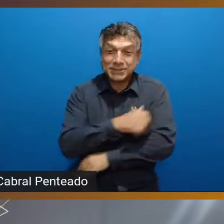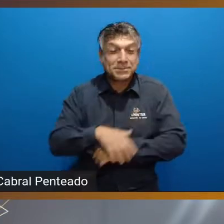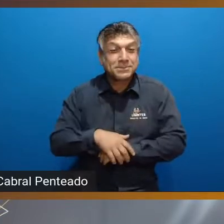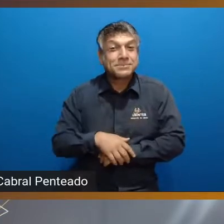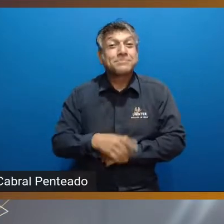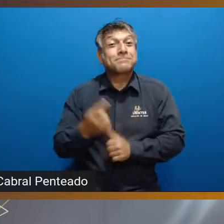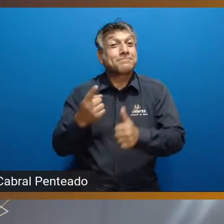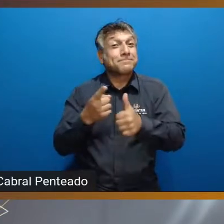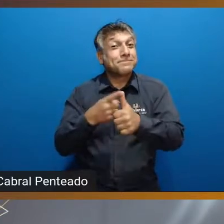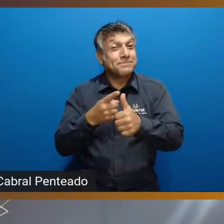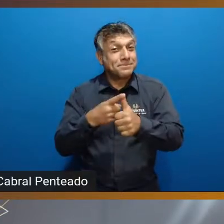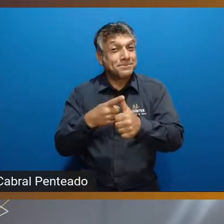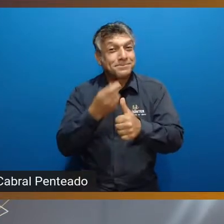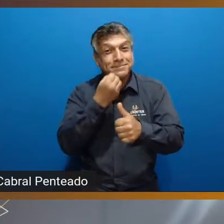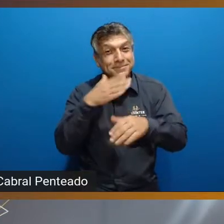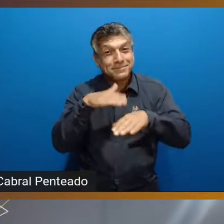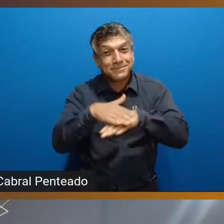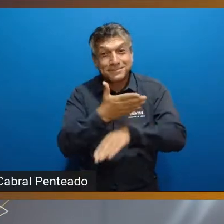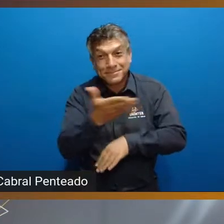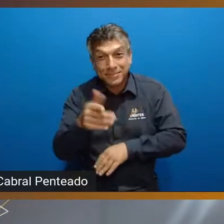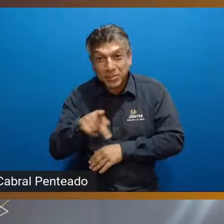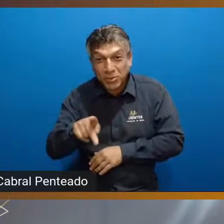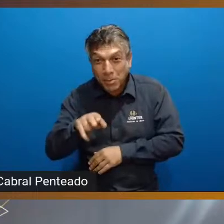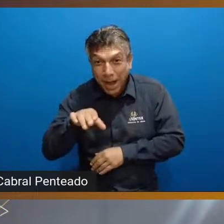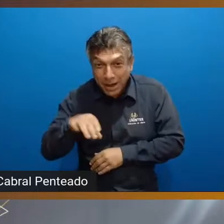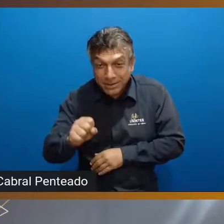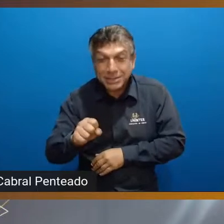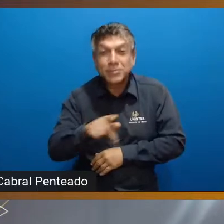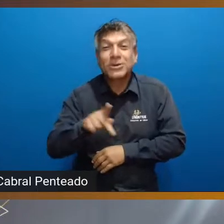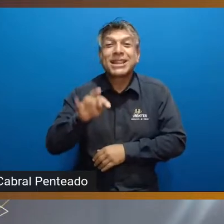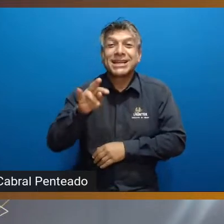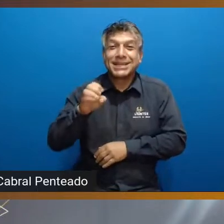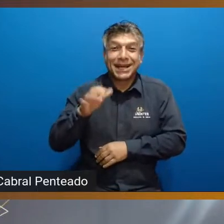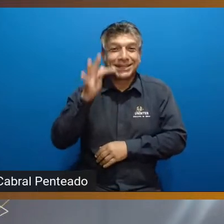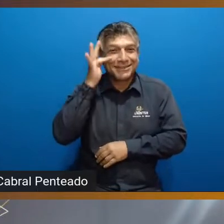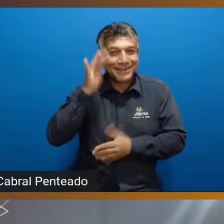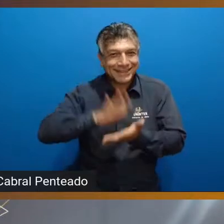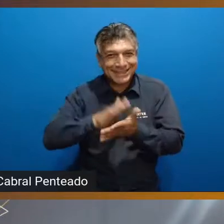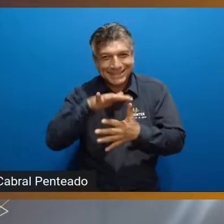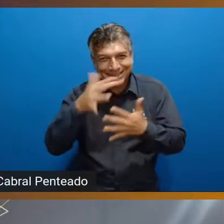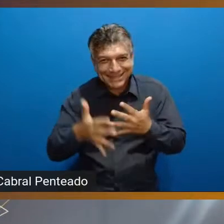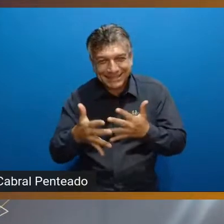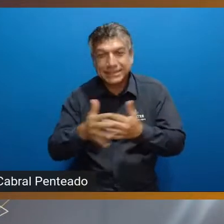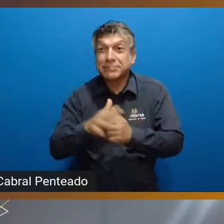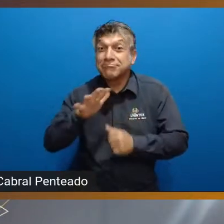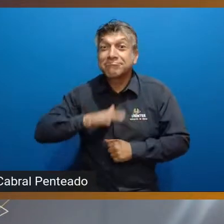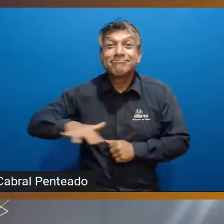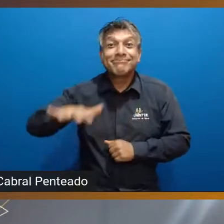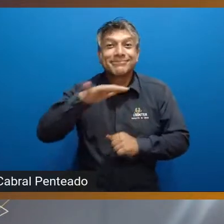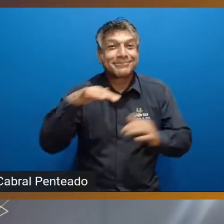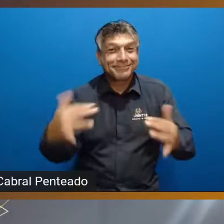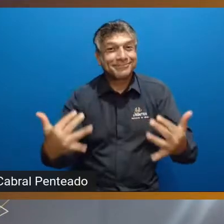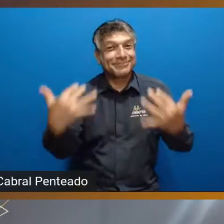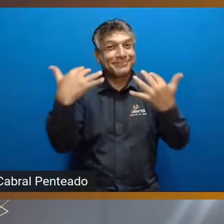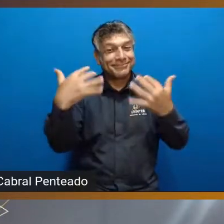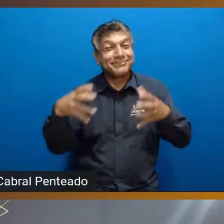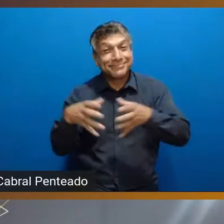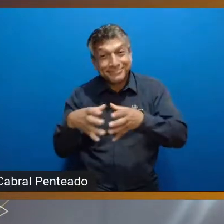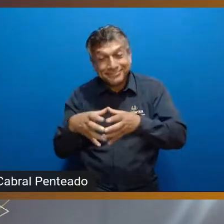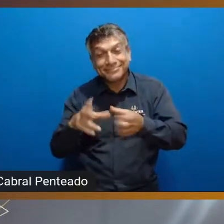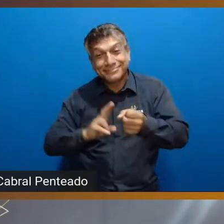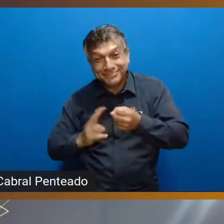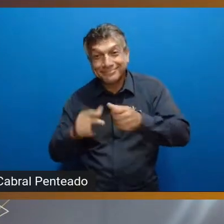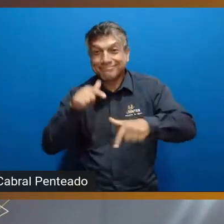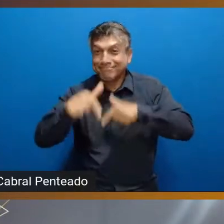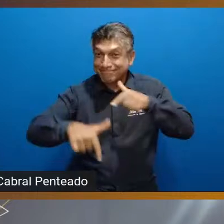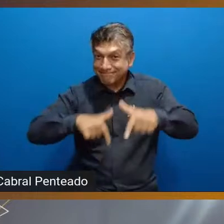Primeiramente, boa noite, professor Marcos, professora Tatiana, o Flávio, a todos os colaboradores da Unint, que